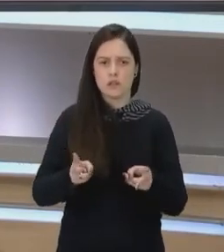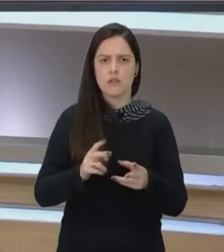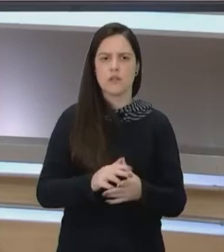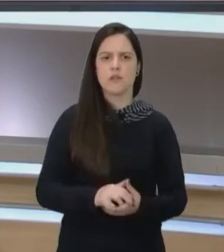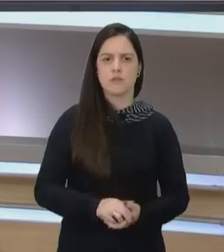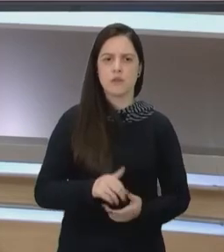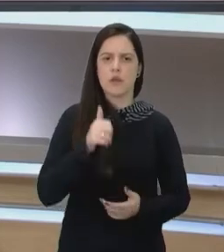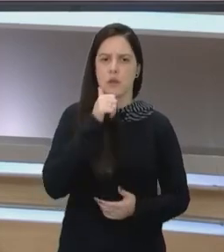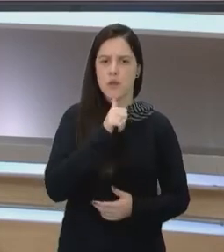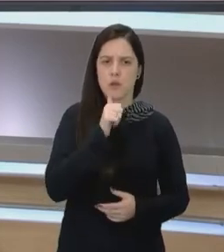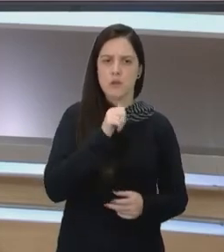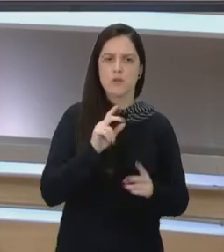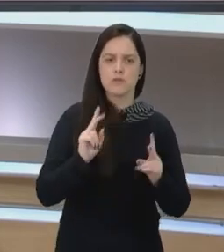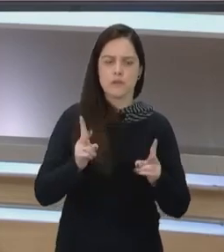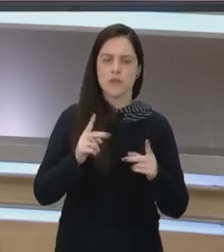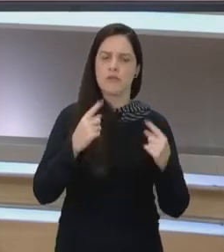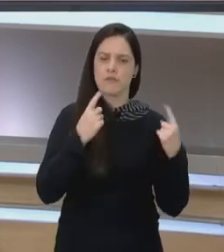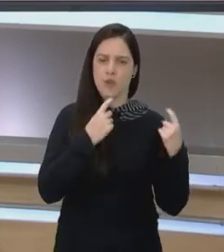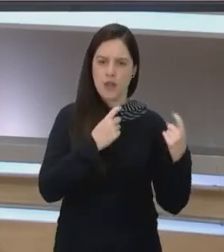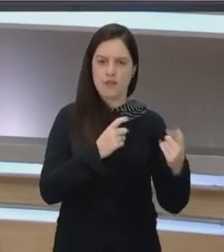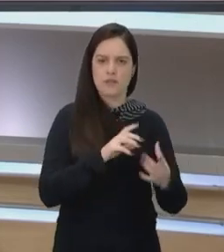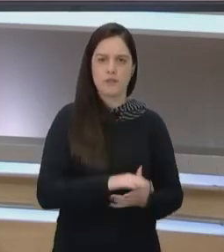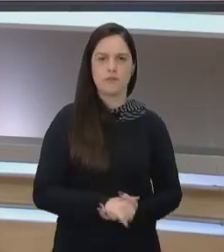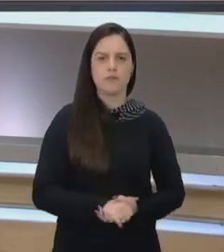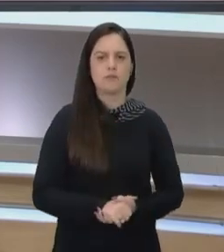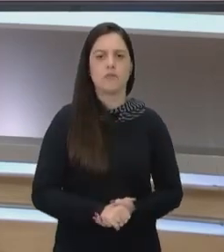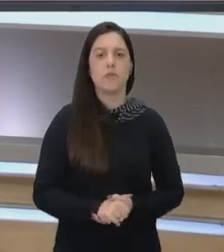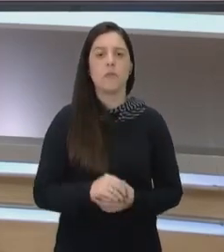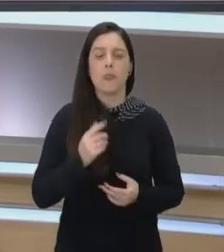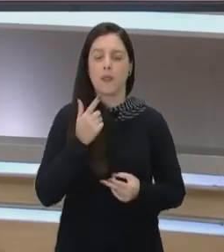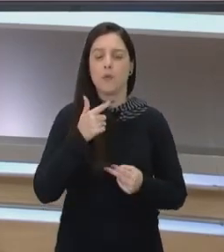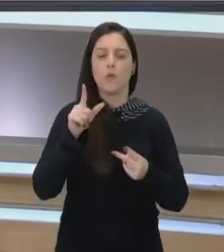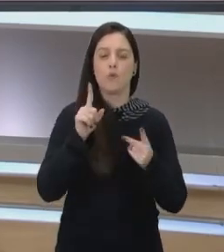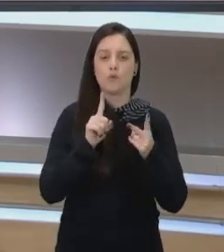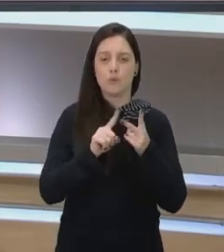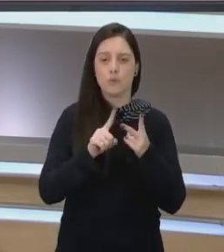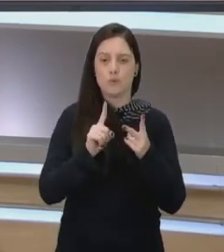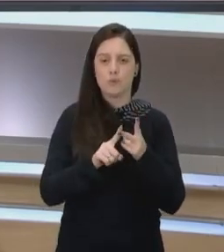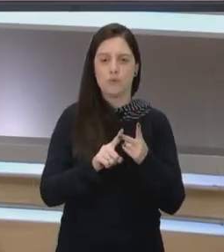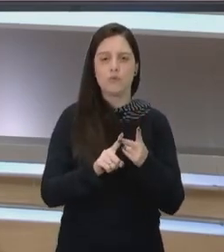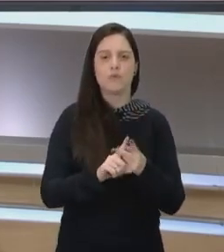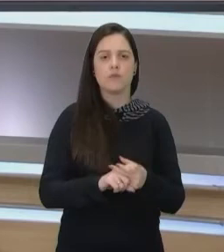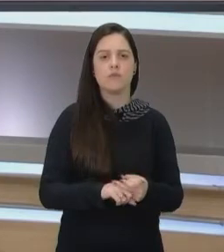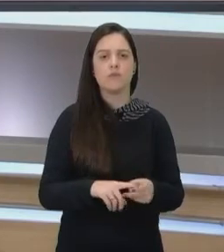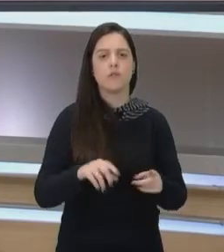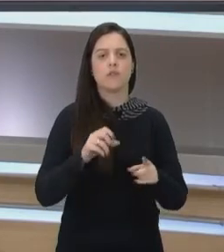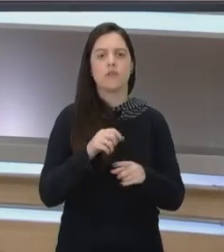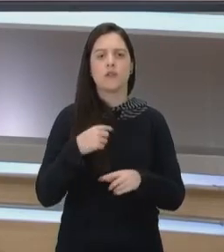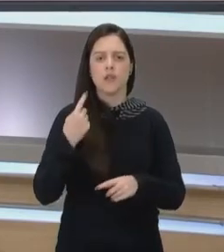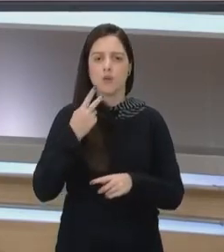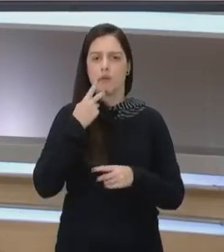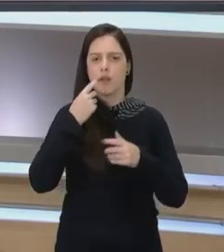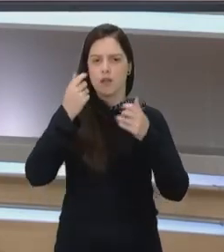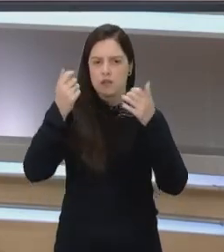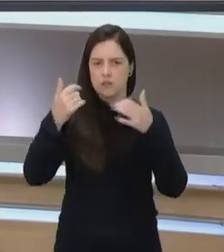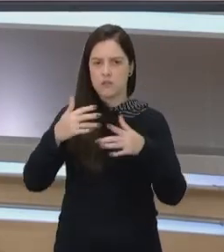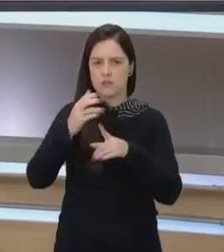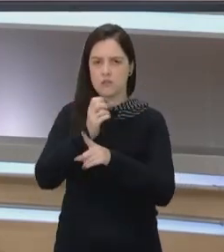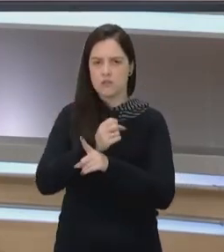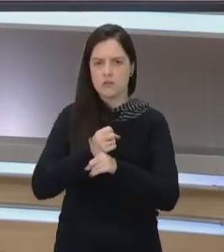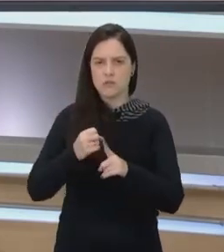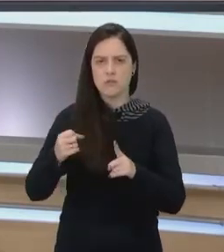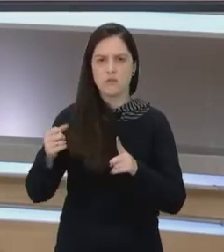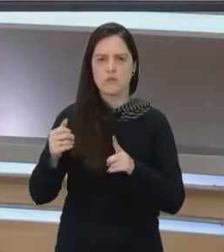permanecendo nessas relações violentas. Um outro ponto é que aquilo que eu acabei de falar, que a sociedade reproduz,